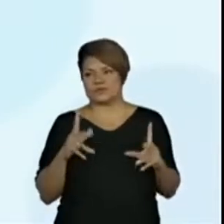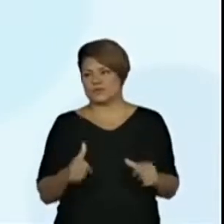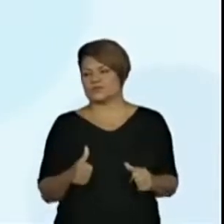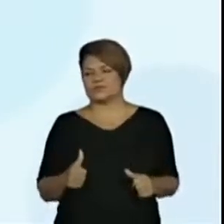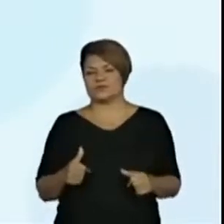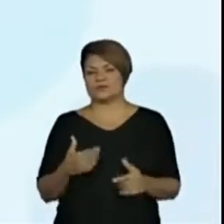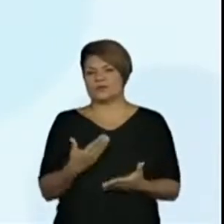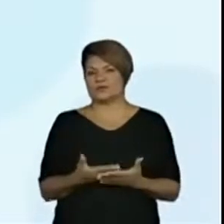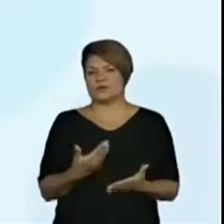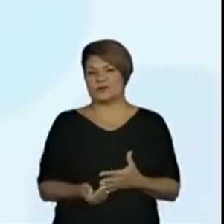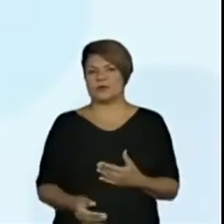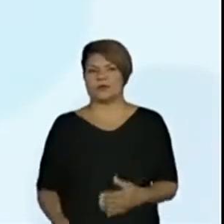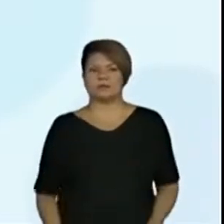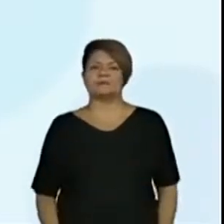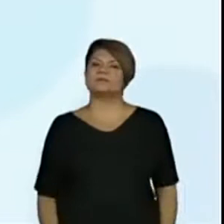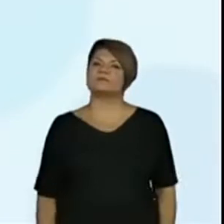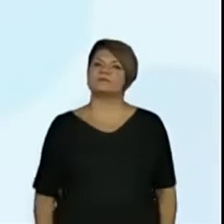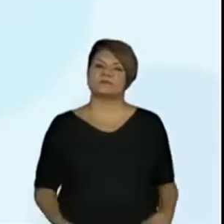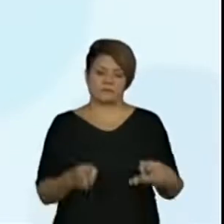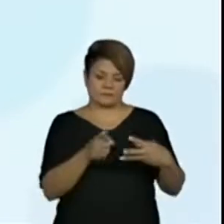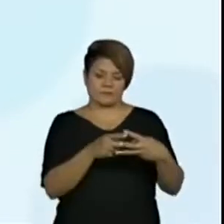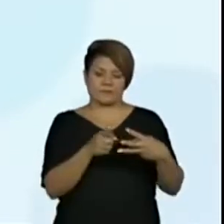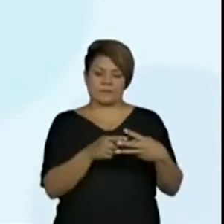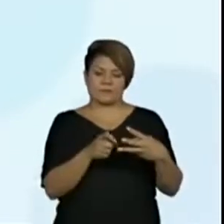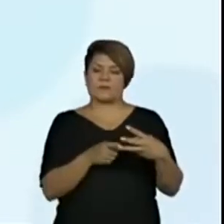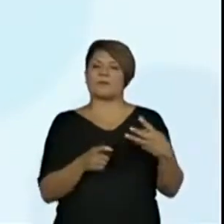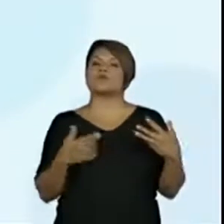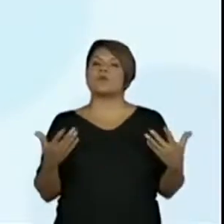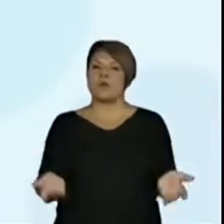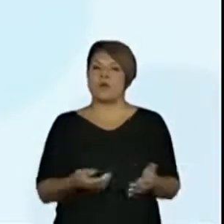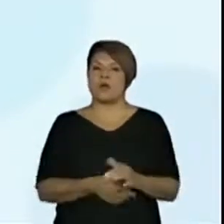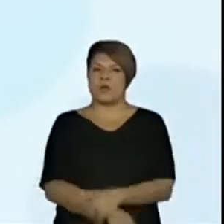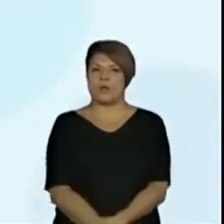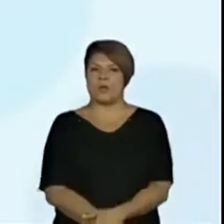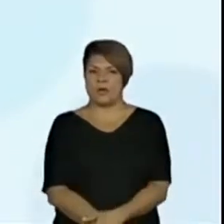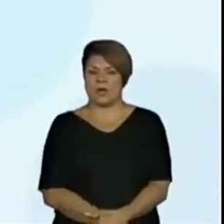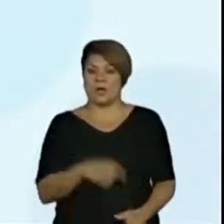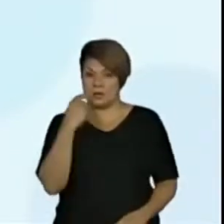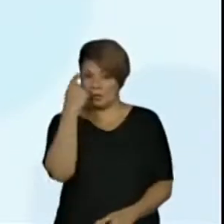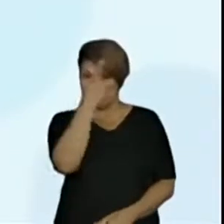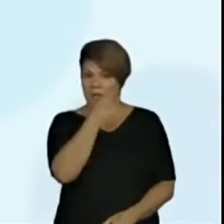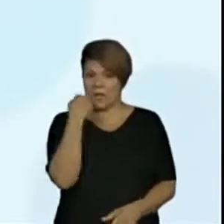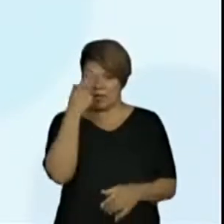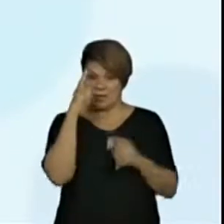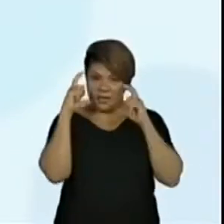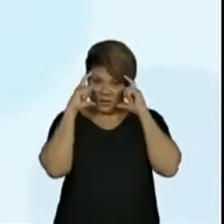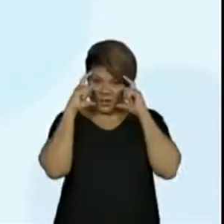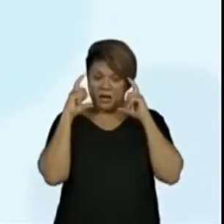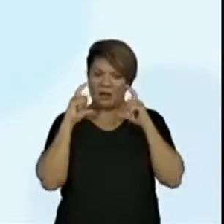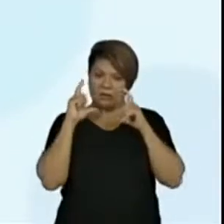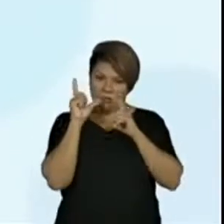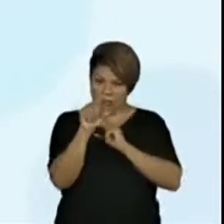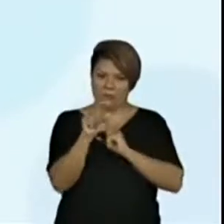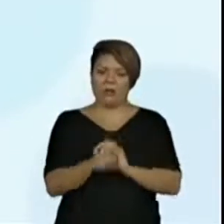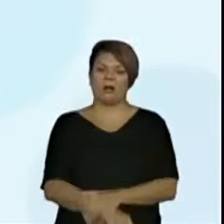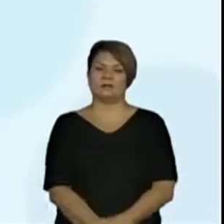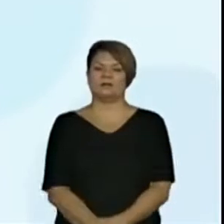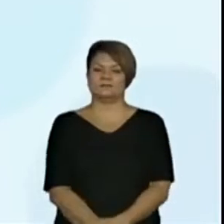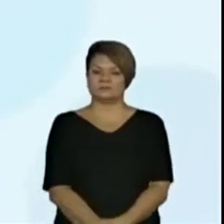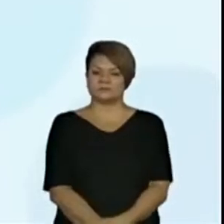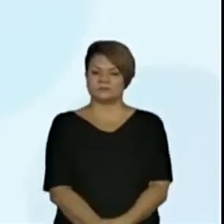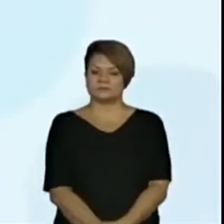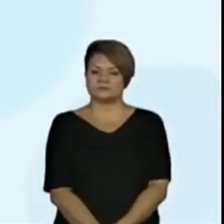ou o diretor de escola? As crianças têm que colocar aí no chat o emoji. Me diz se eles estão acertando.